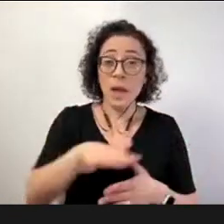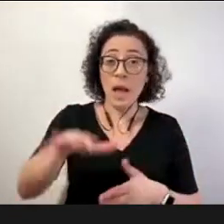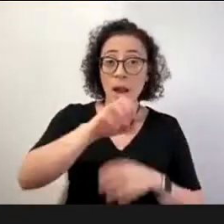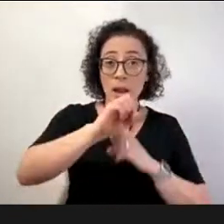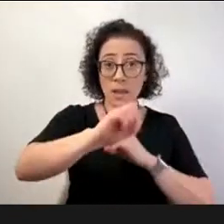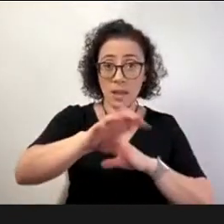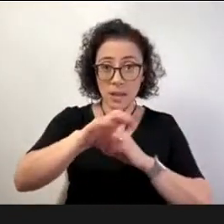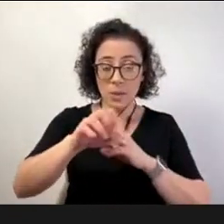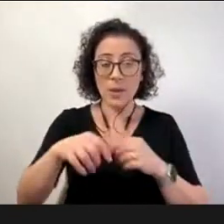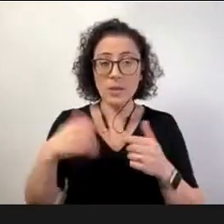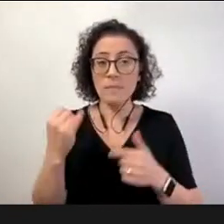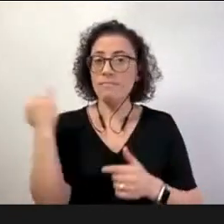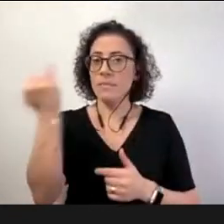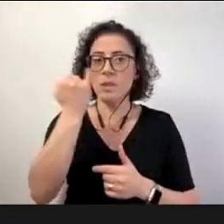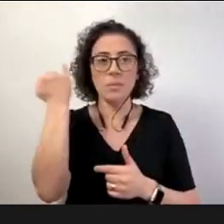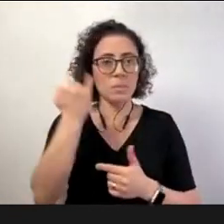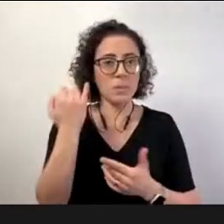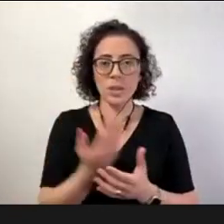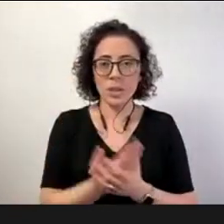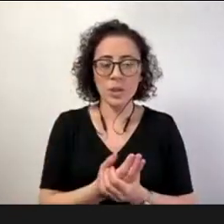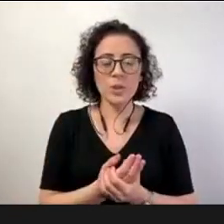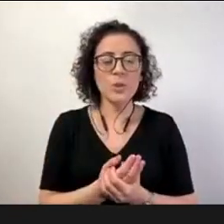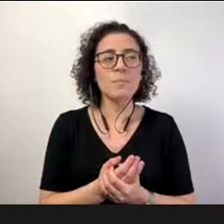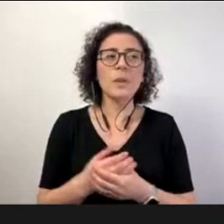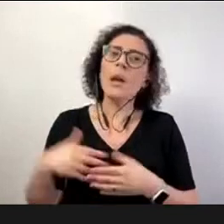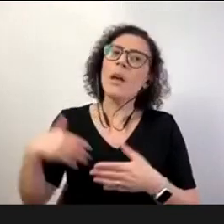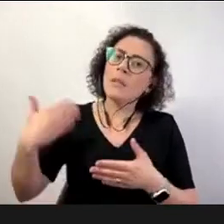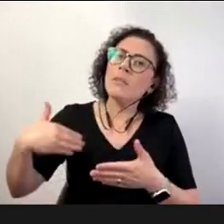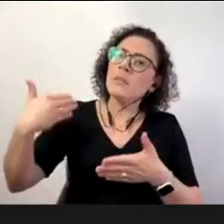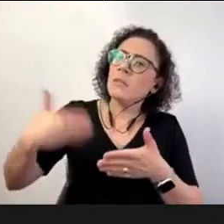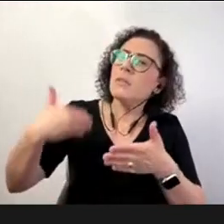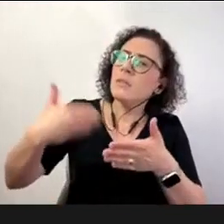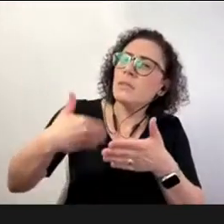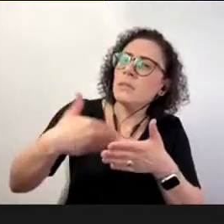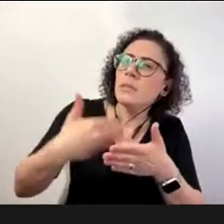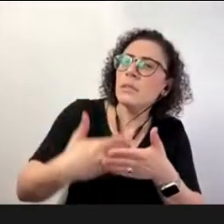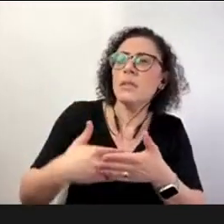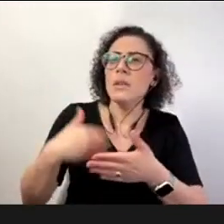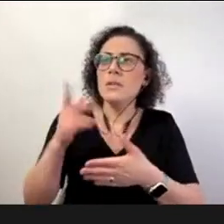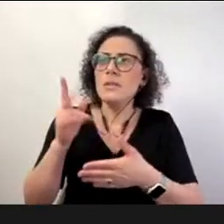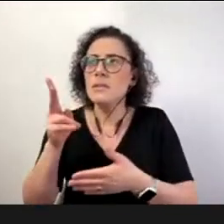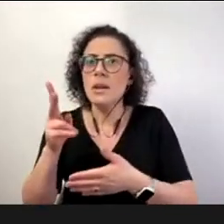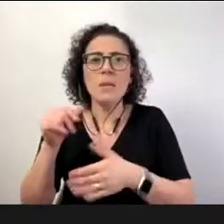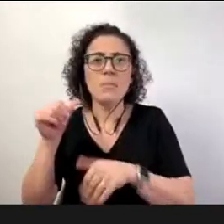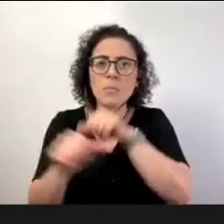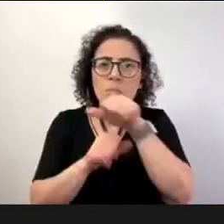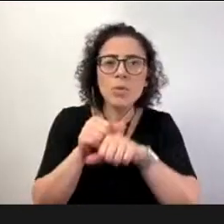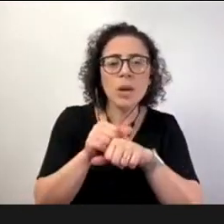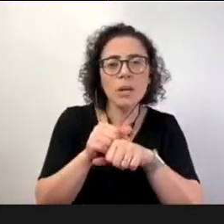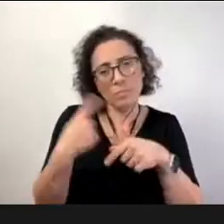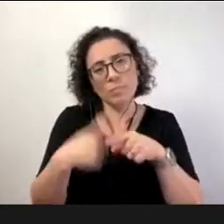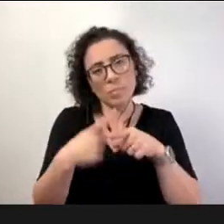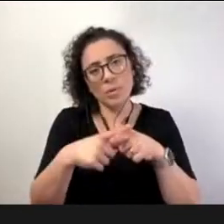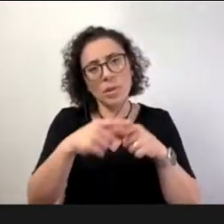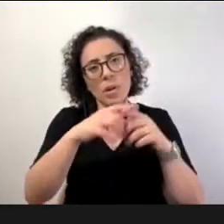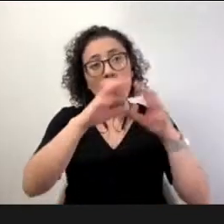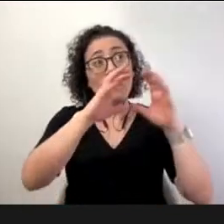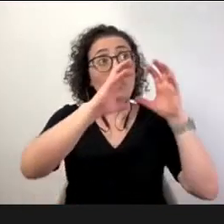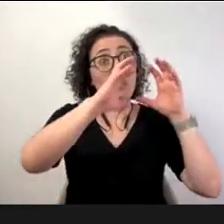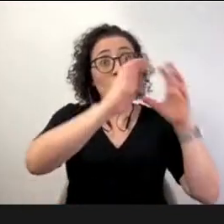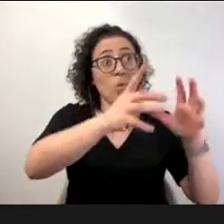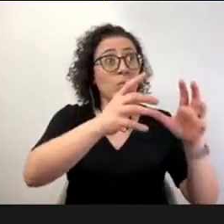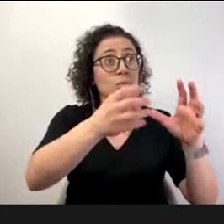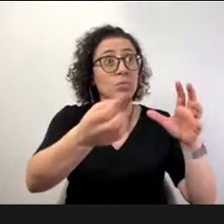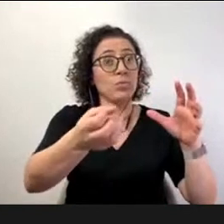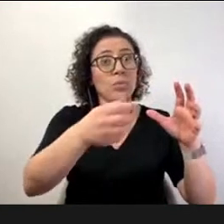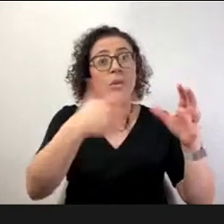e necessitando acontecer ao longo da vida né seja porque as tecnologias e o mundo mudam muito rápido seja